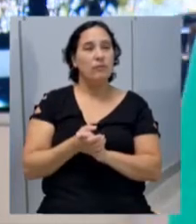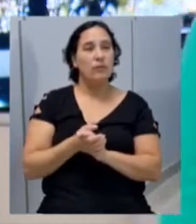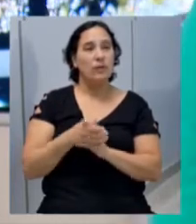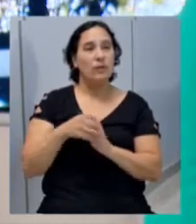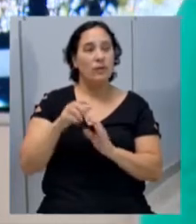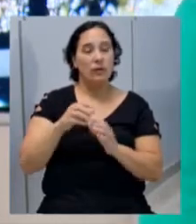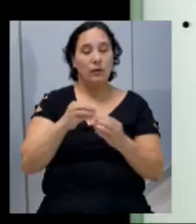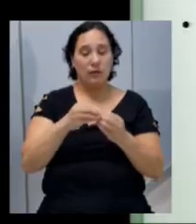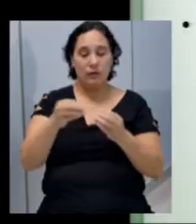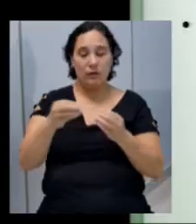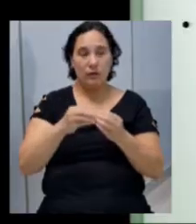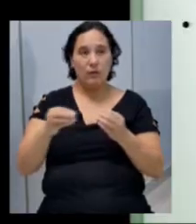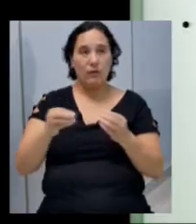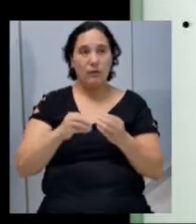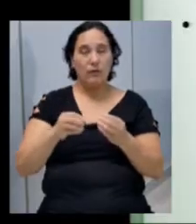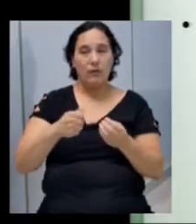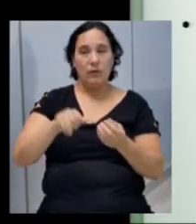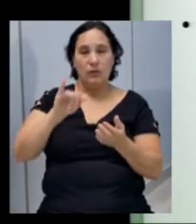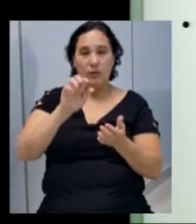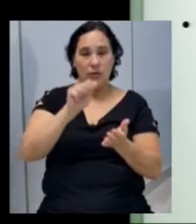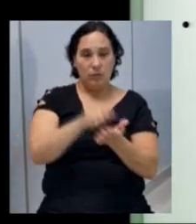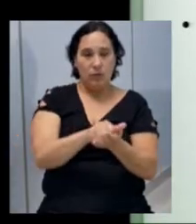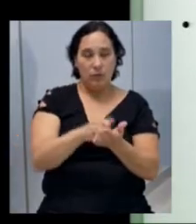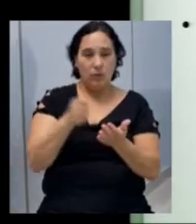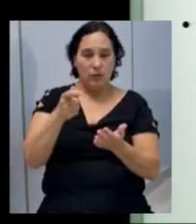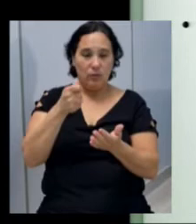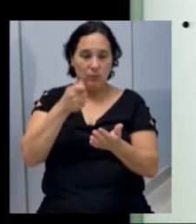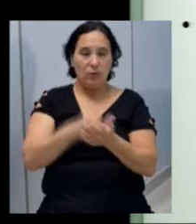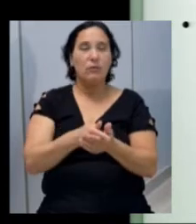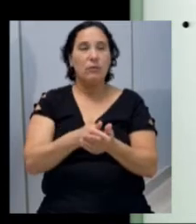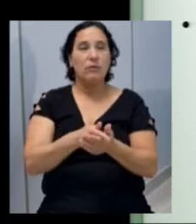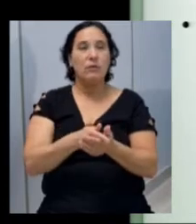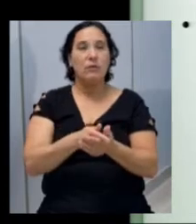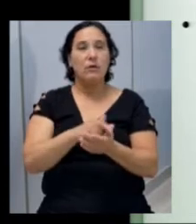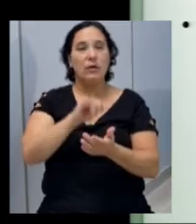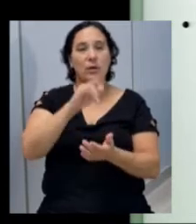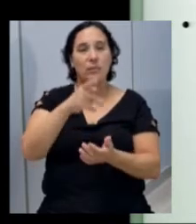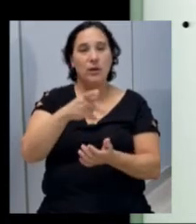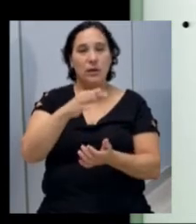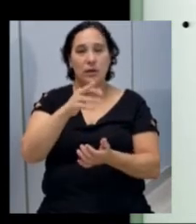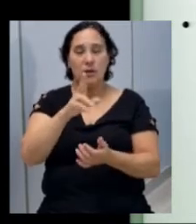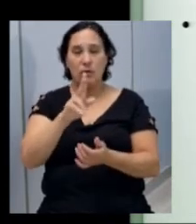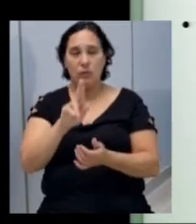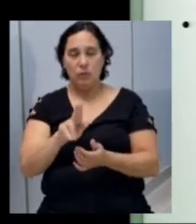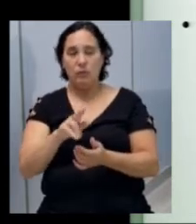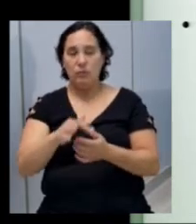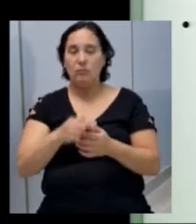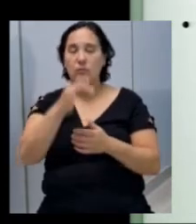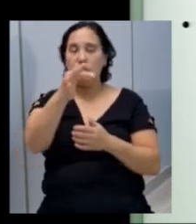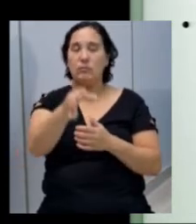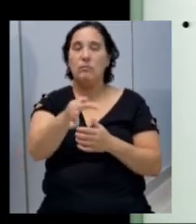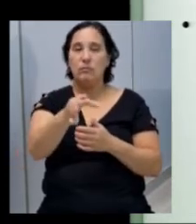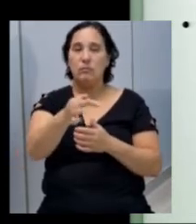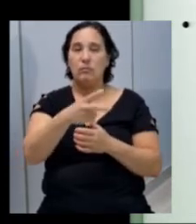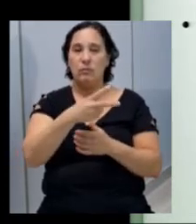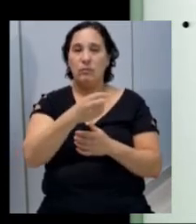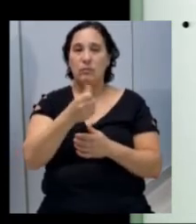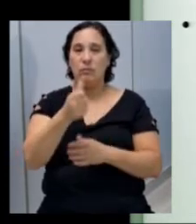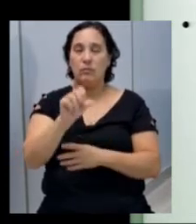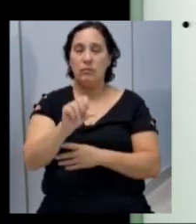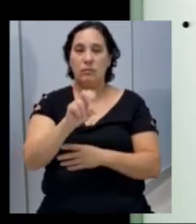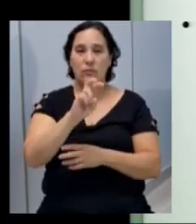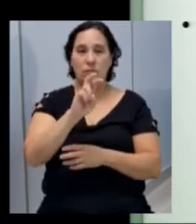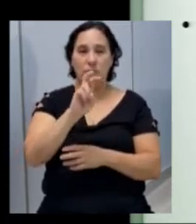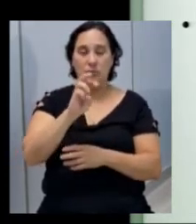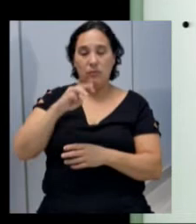estão desdobradas receitas de impostos para melhor visualização. Então, o IPTU está sendo projetada uma receita para 2019 de